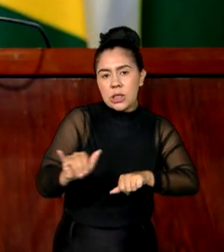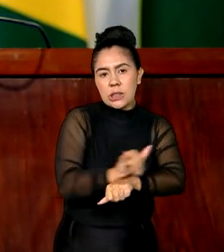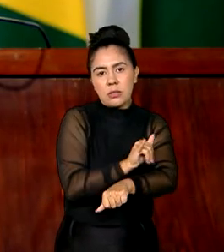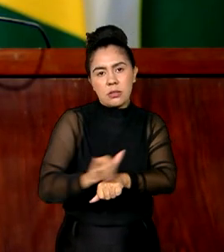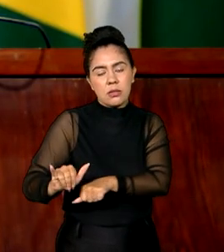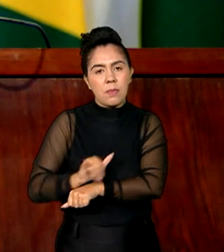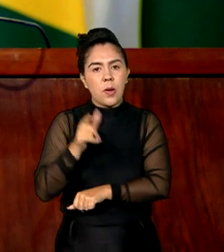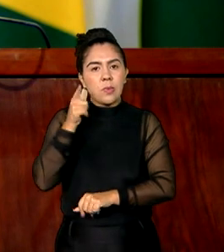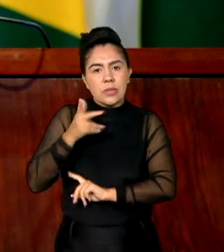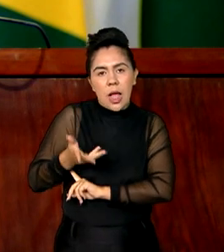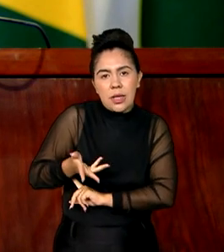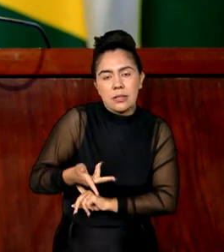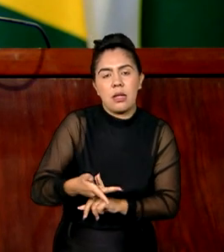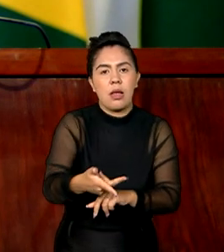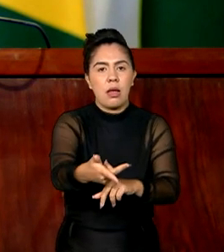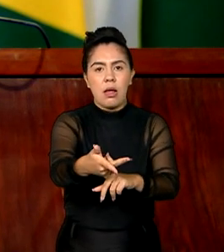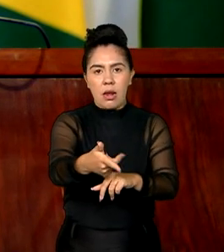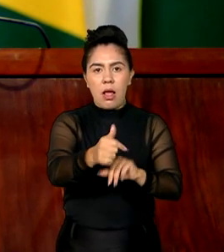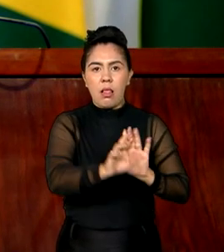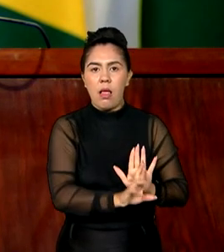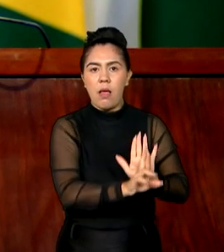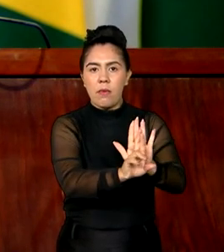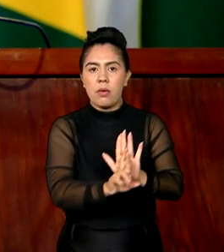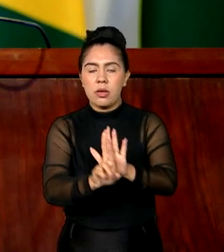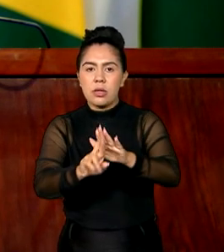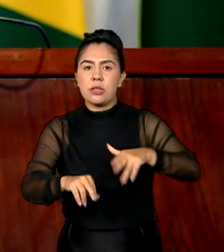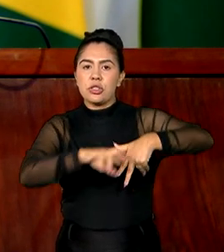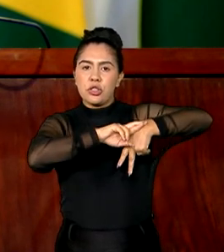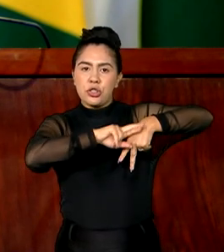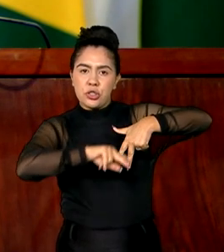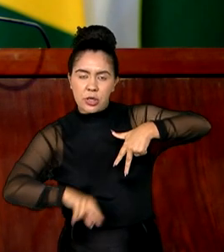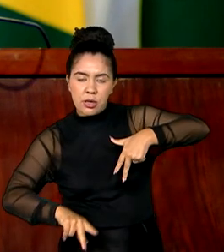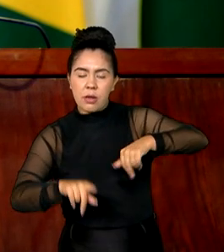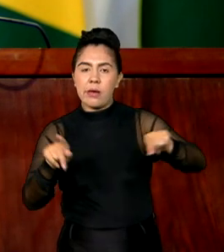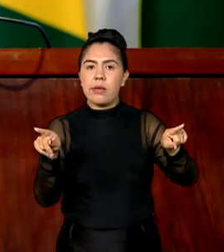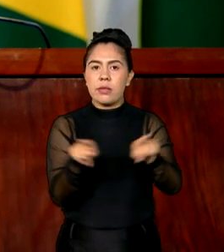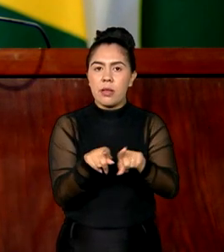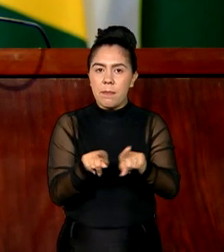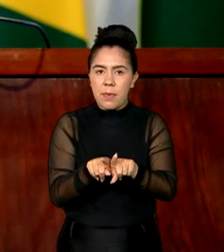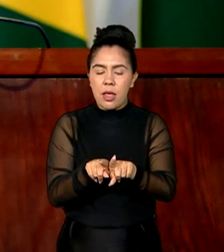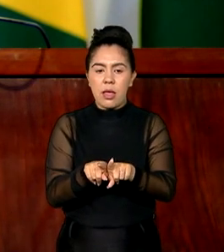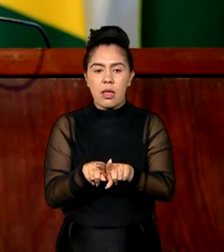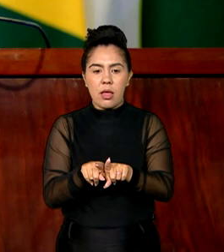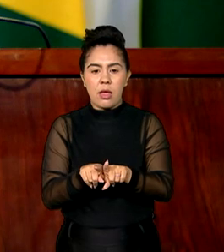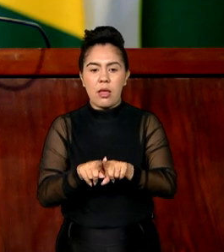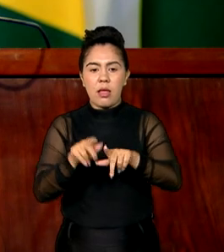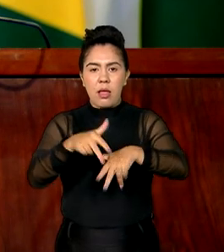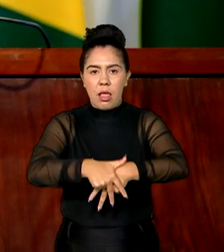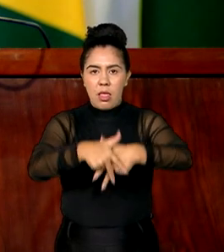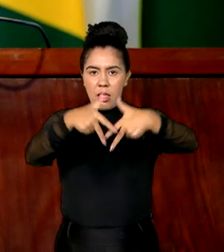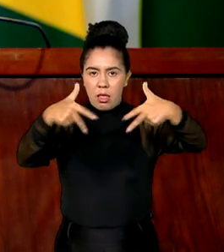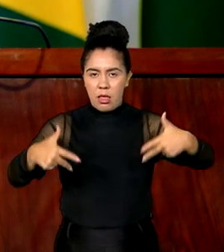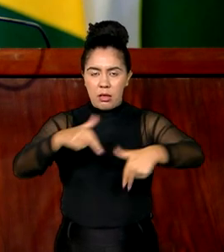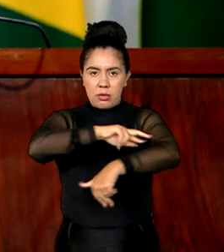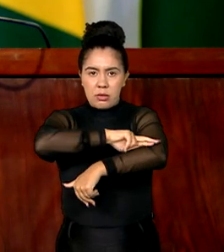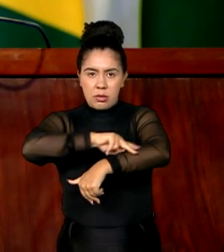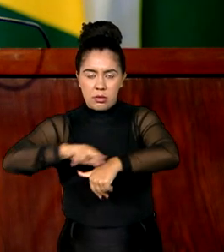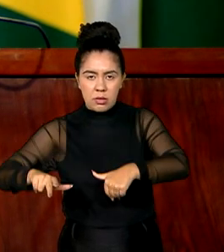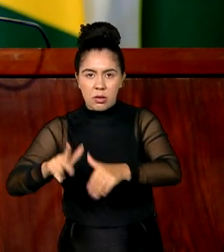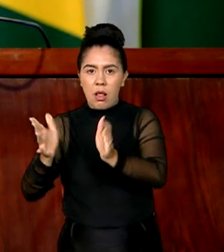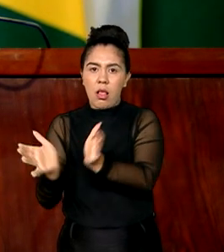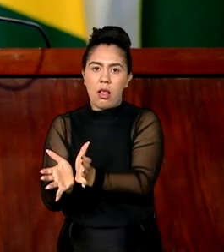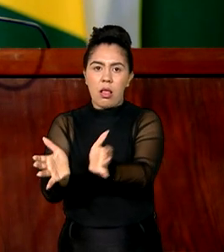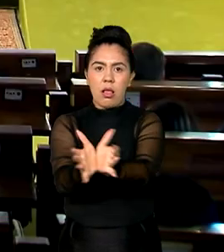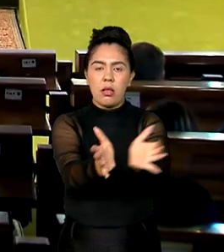acelerar a representatividade de gênero e étnico-racial em todas as classes da